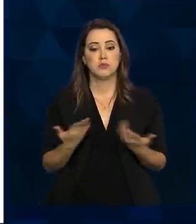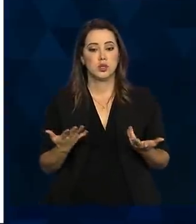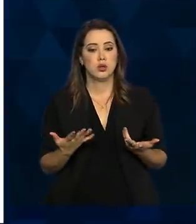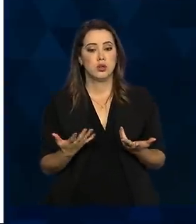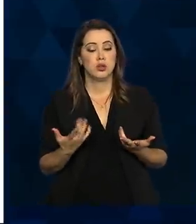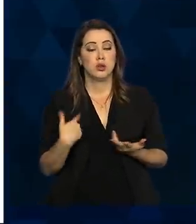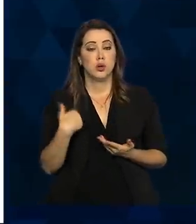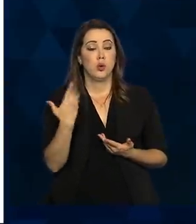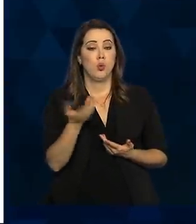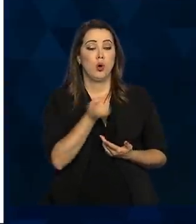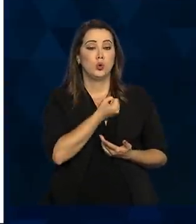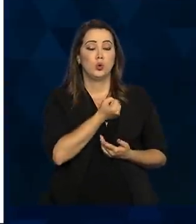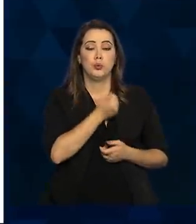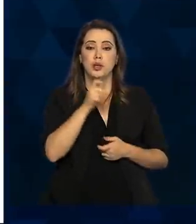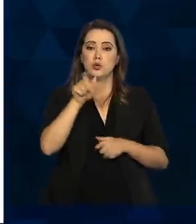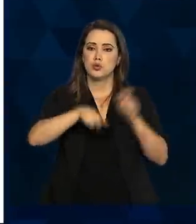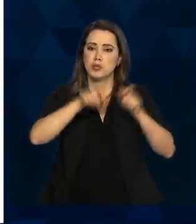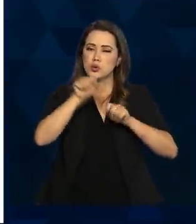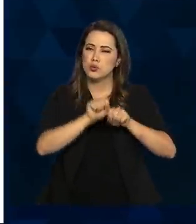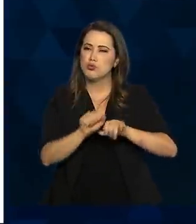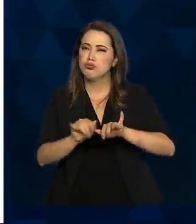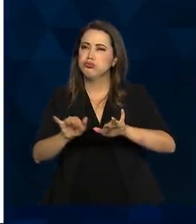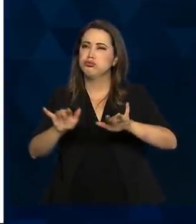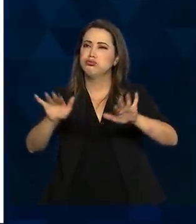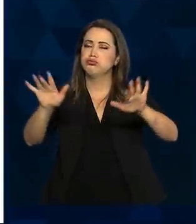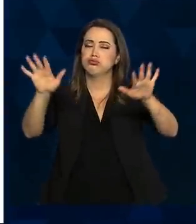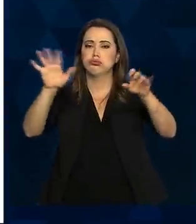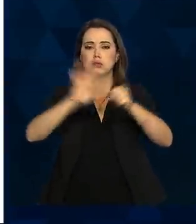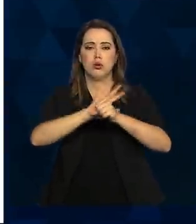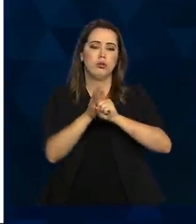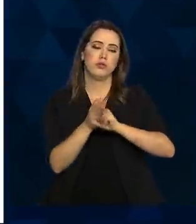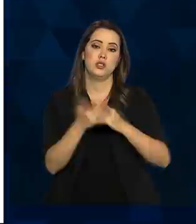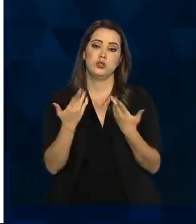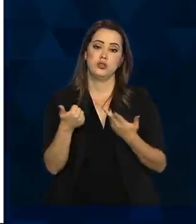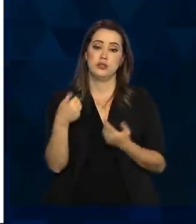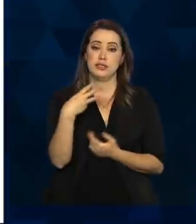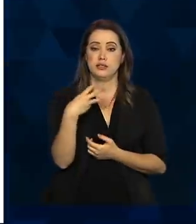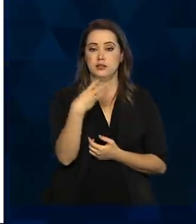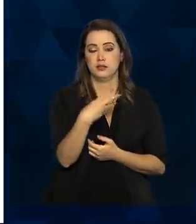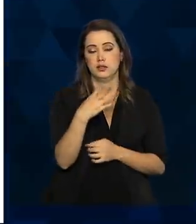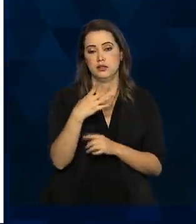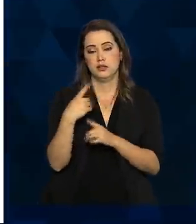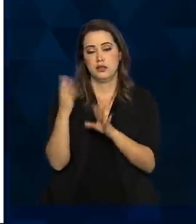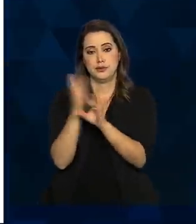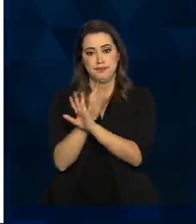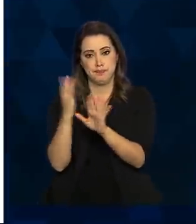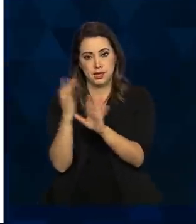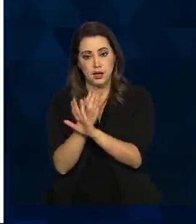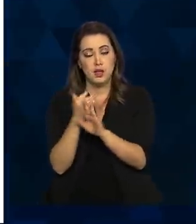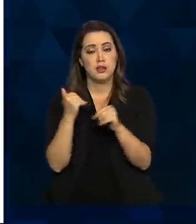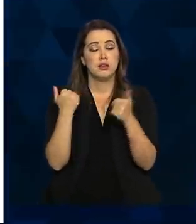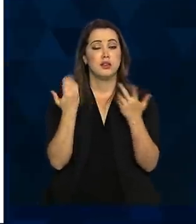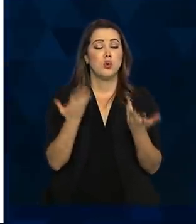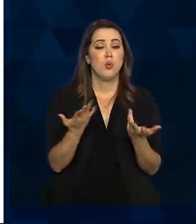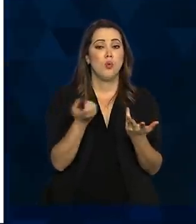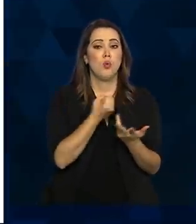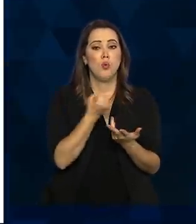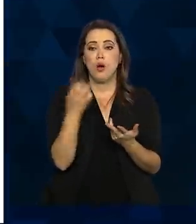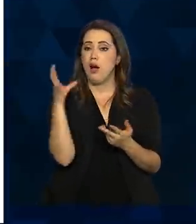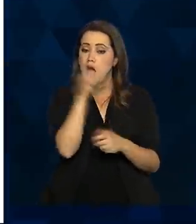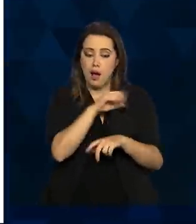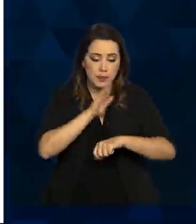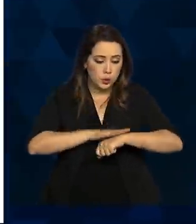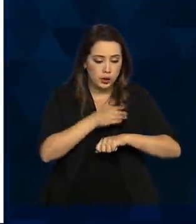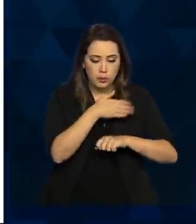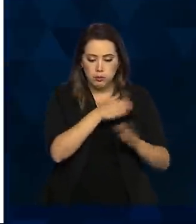coronavírus no país, ou nessas 133 cidades espalhadas pelo país, e o quão rápido o vírus está se expandindo